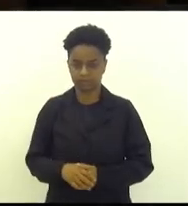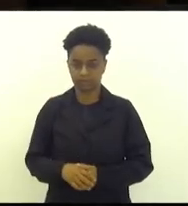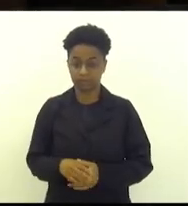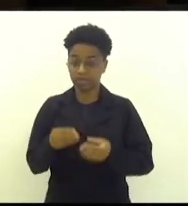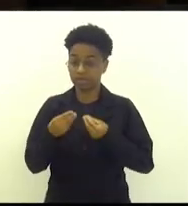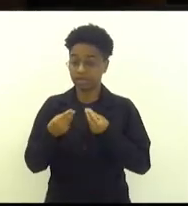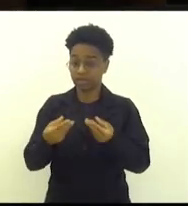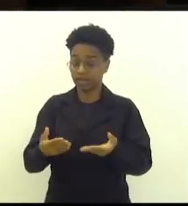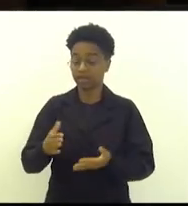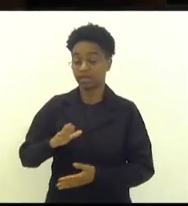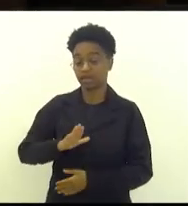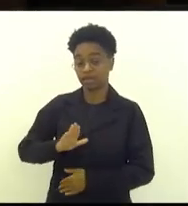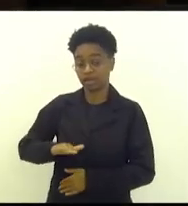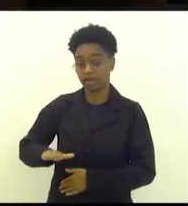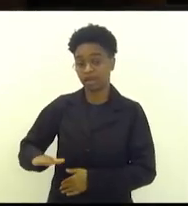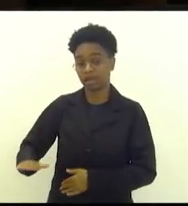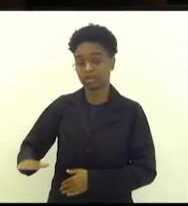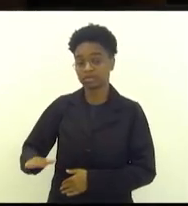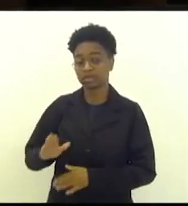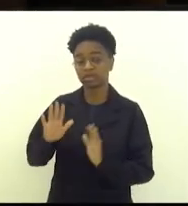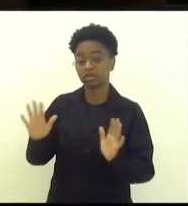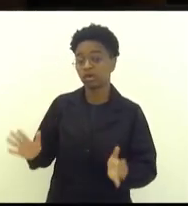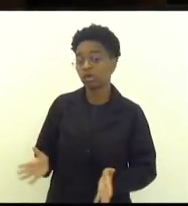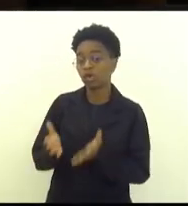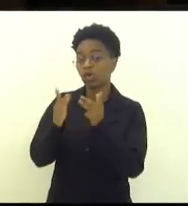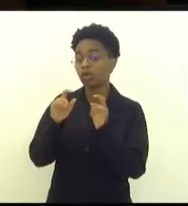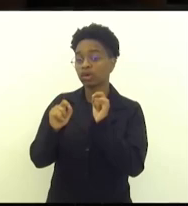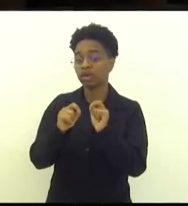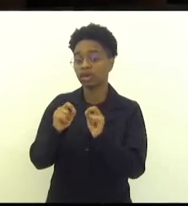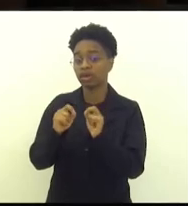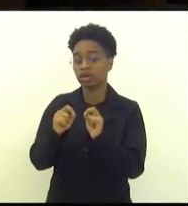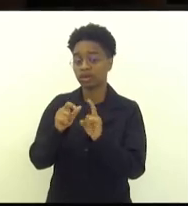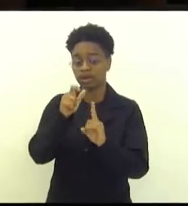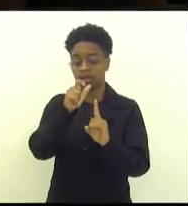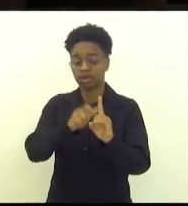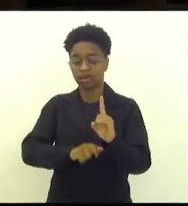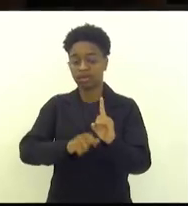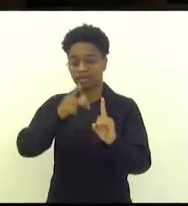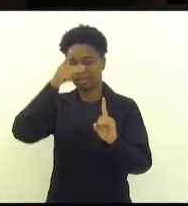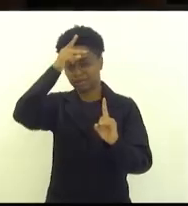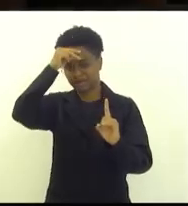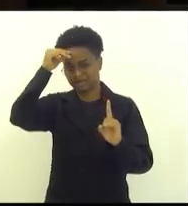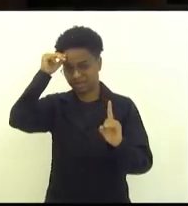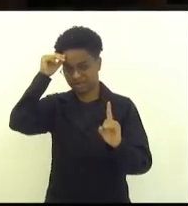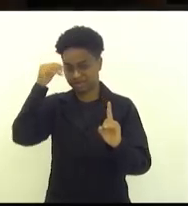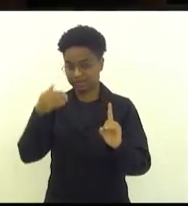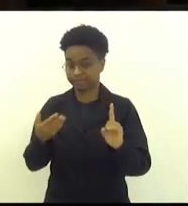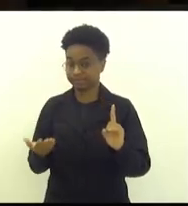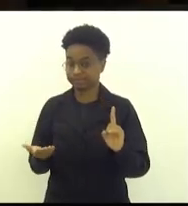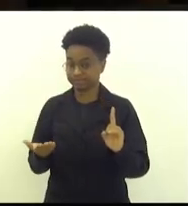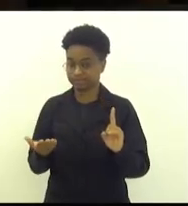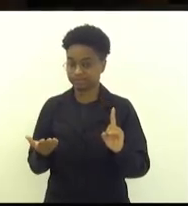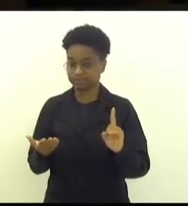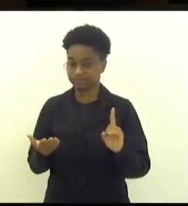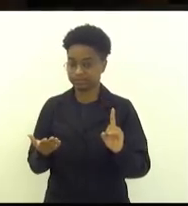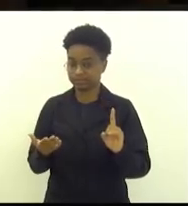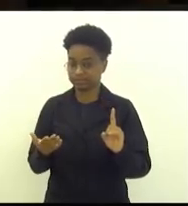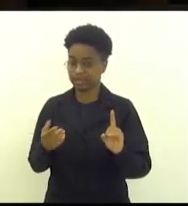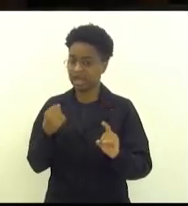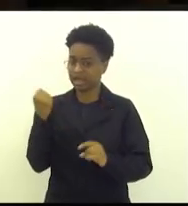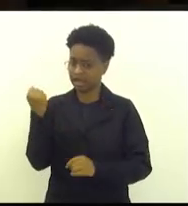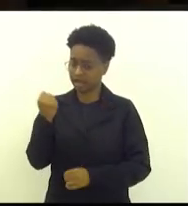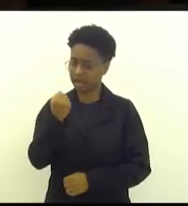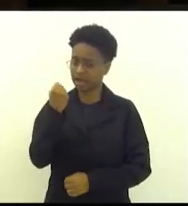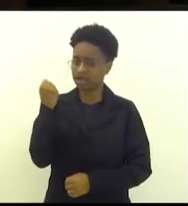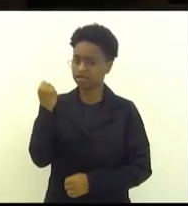menores, enaltecendo a pessoa física da prefeita. Fato grave